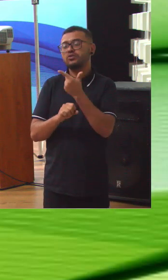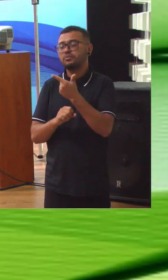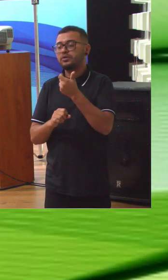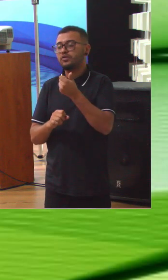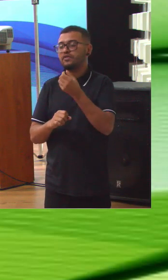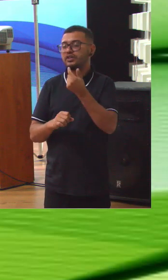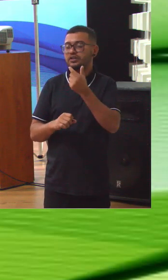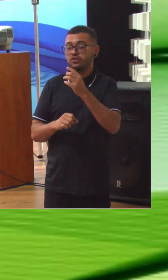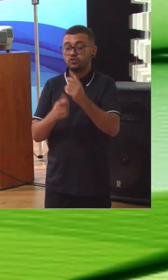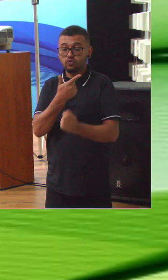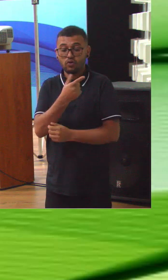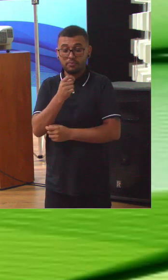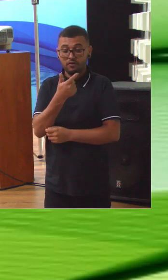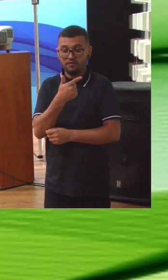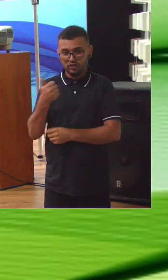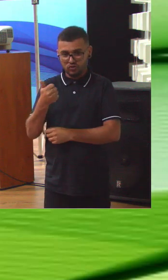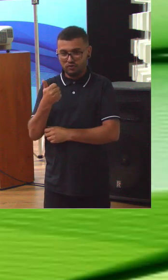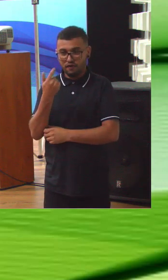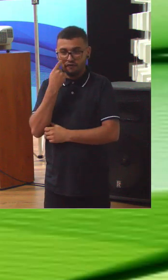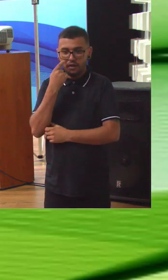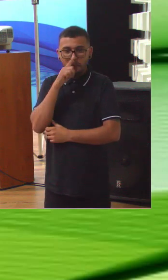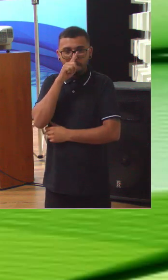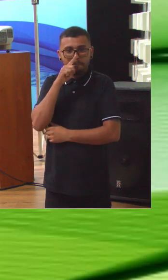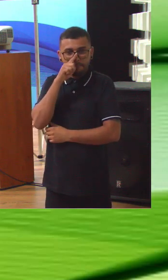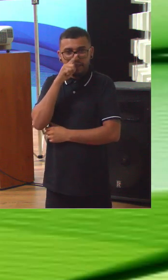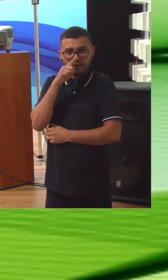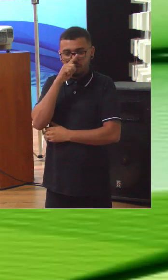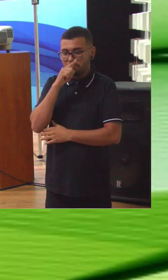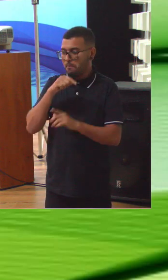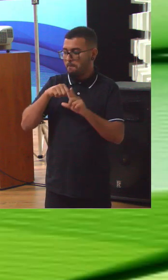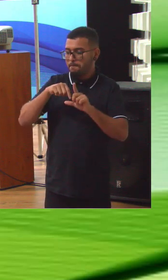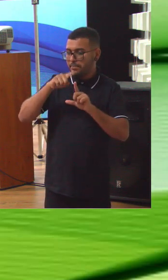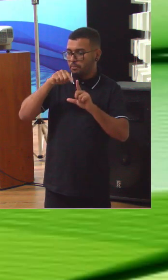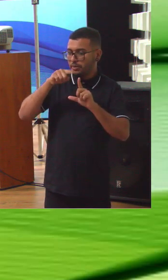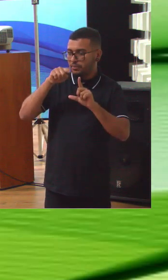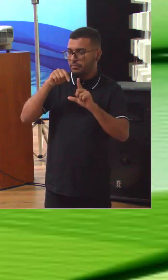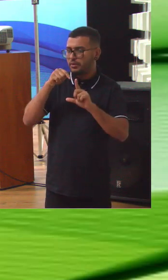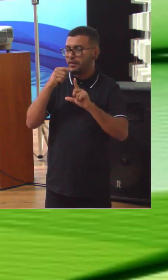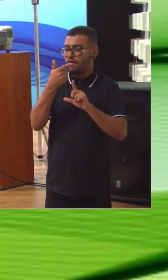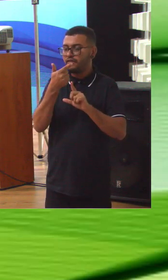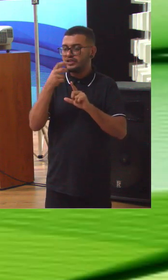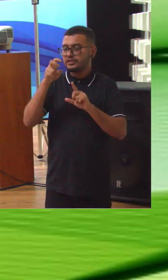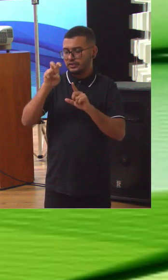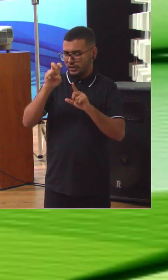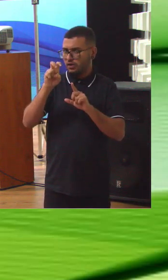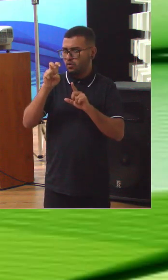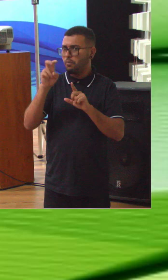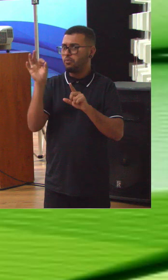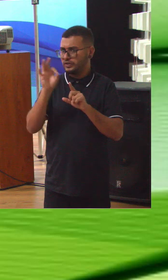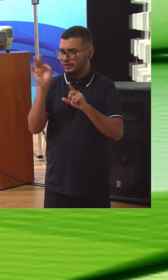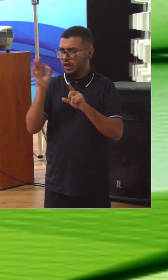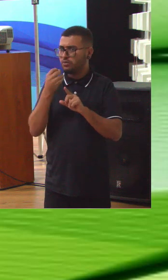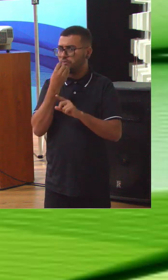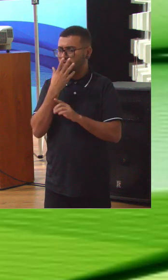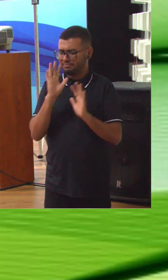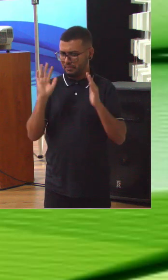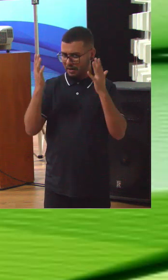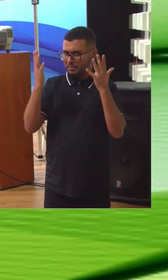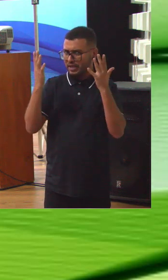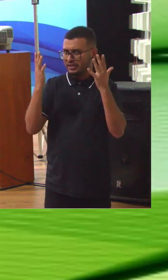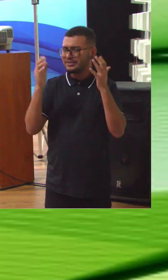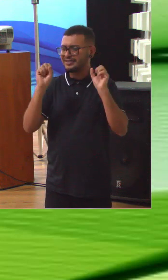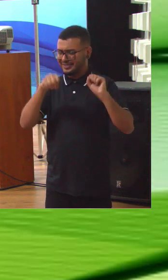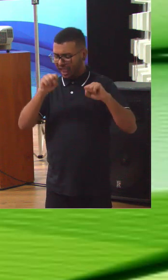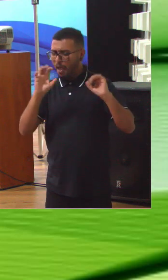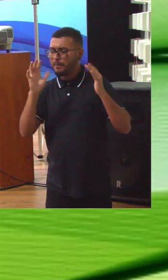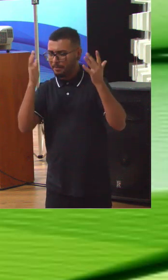Na parte de gestão de riscos, veja, nós tivemos uma melhoria de 25 pontos percentuais. Isso aqui é para celebrar? Com certeza é